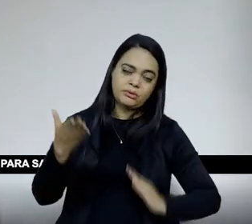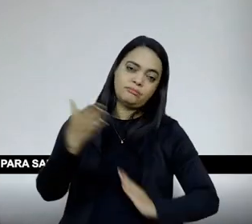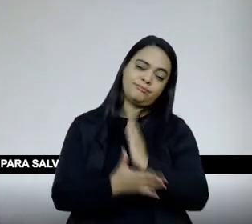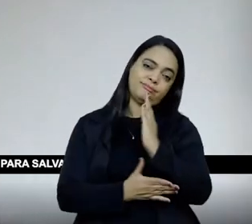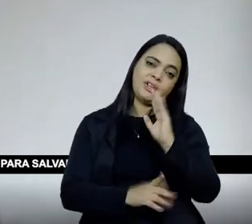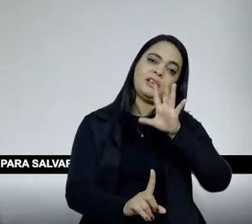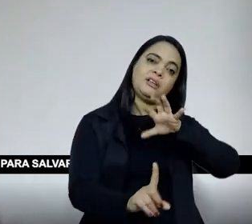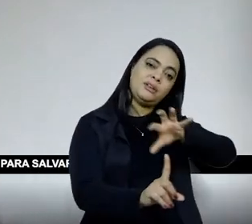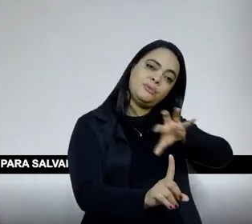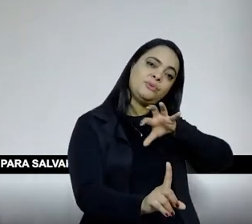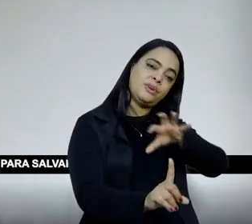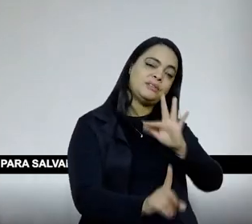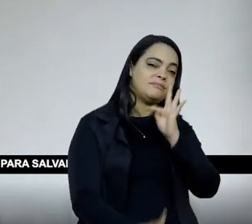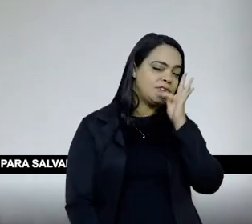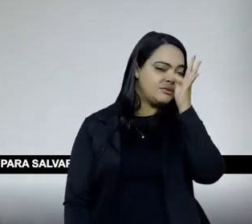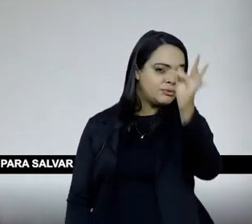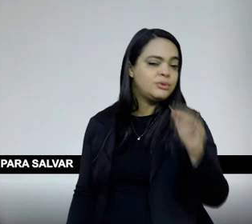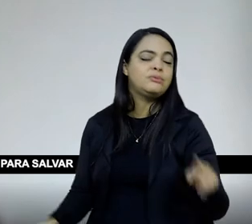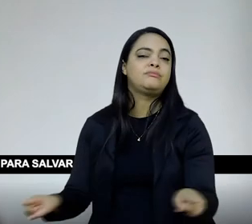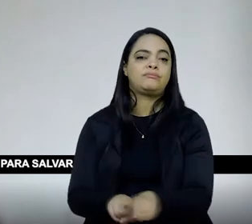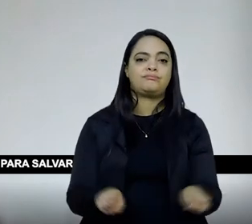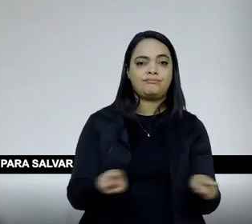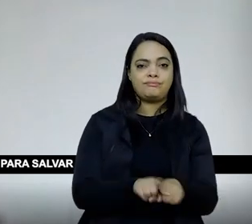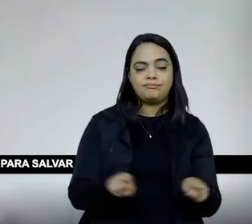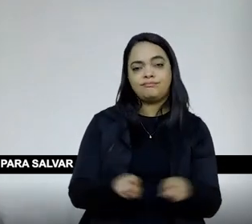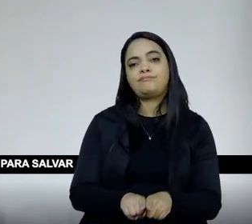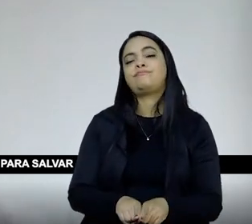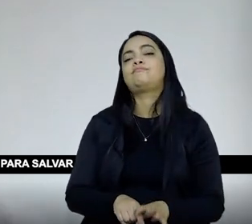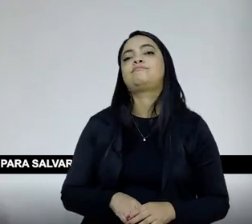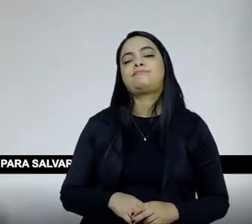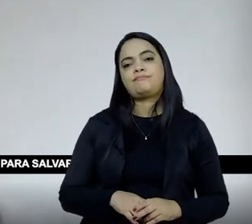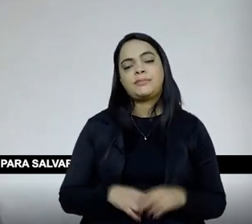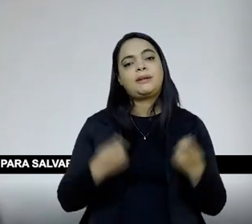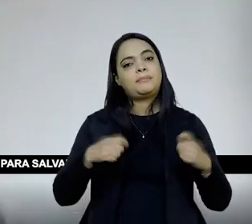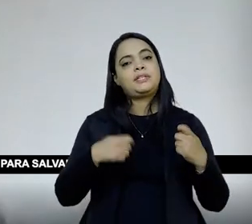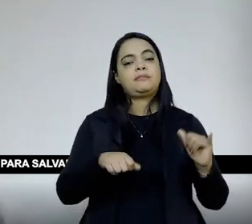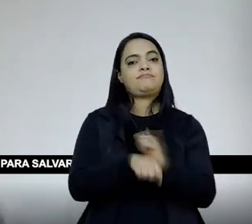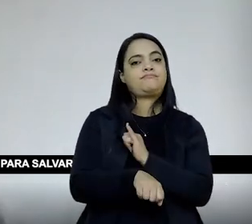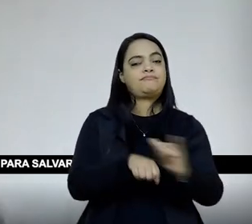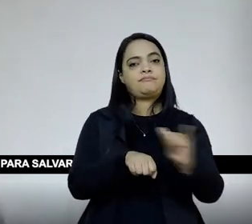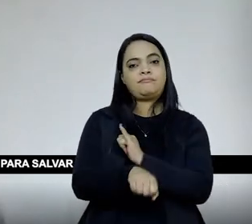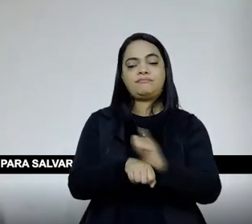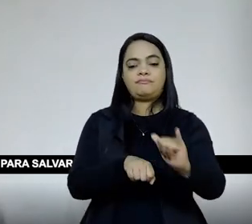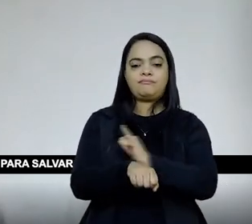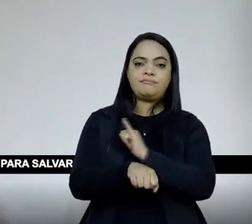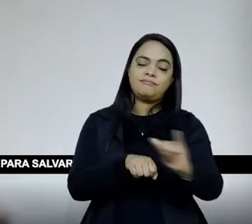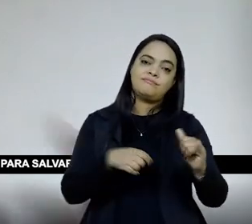tudo que a gente vai ter que ter estratégias, assim, muito mais...